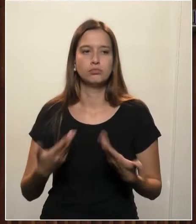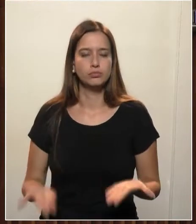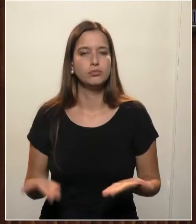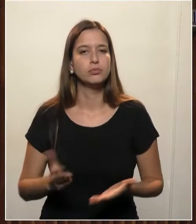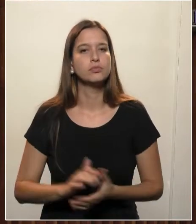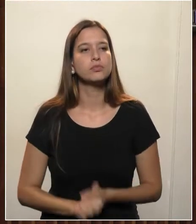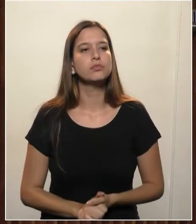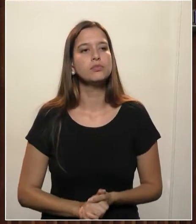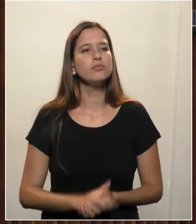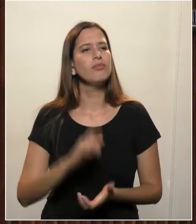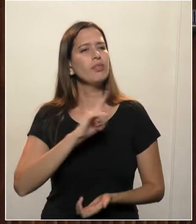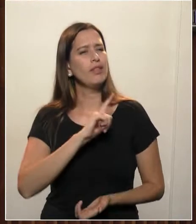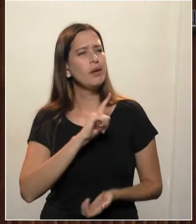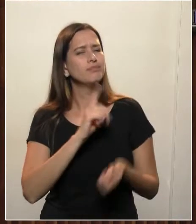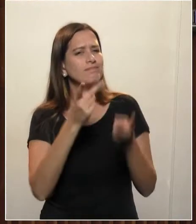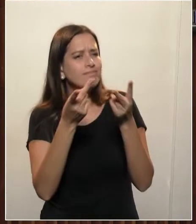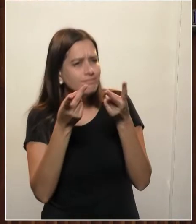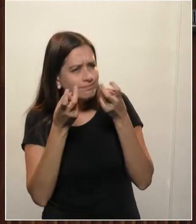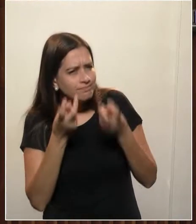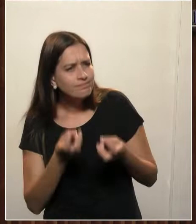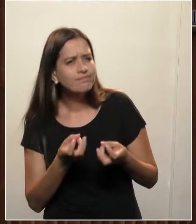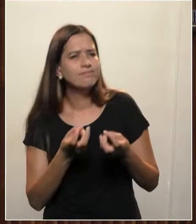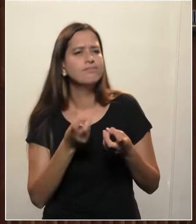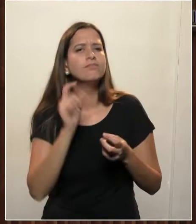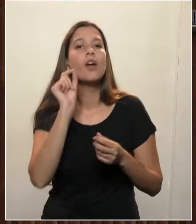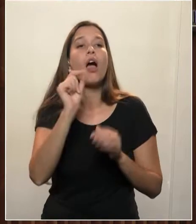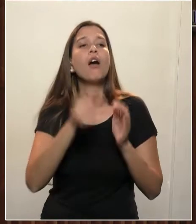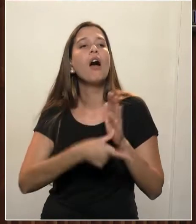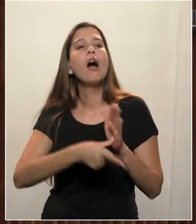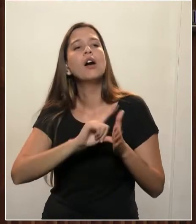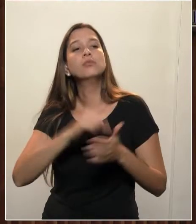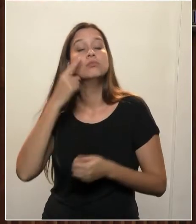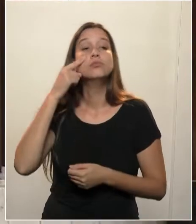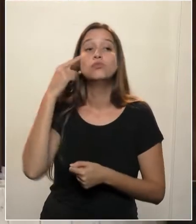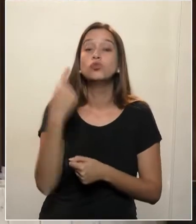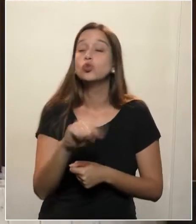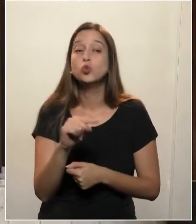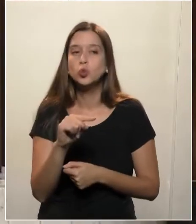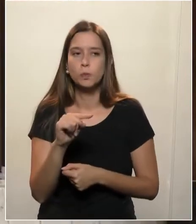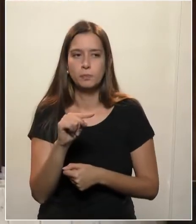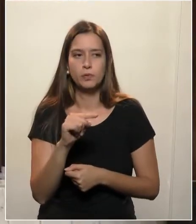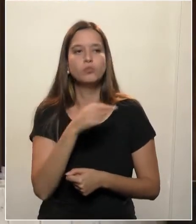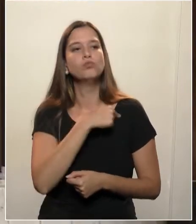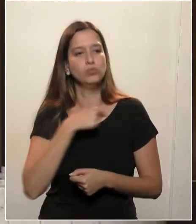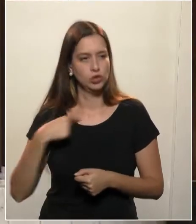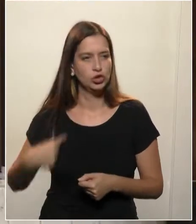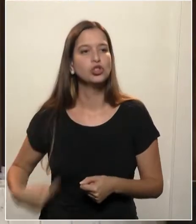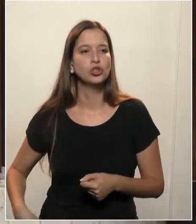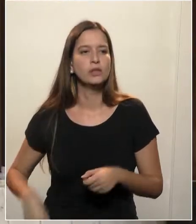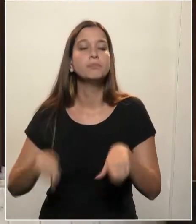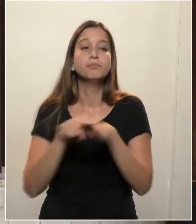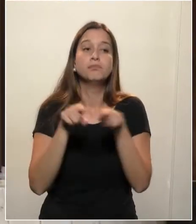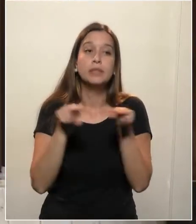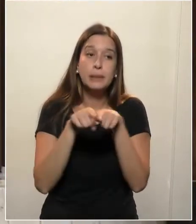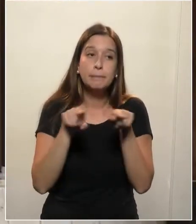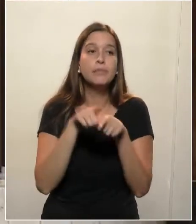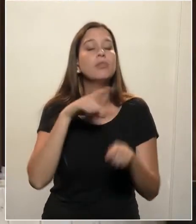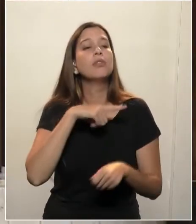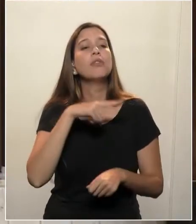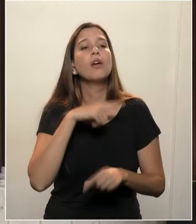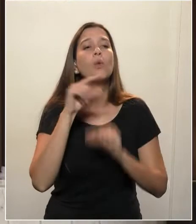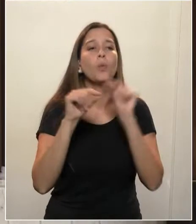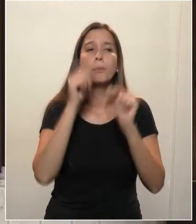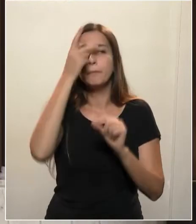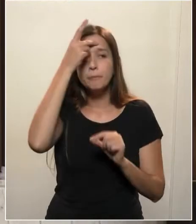levam em consideração o diagnóstico precoce que a China fez, eles mediam a temperatura até com drone. A